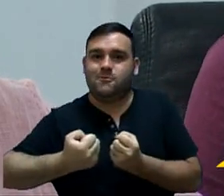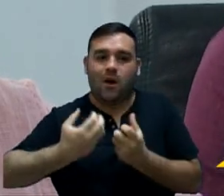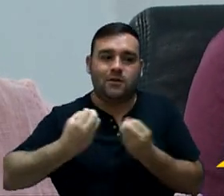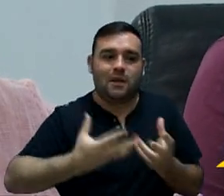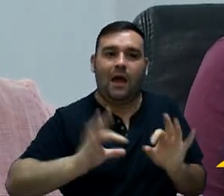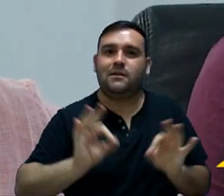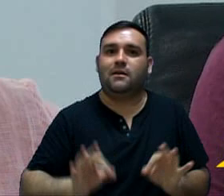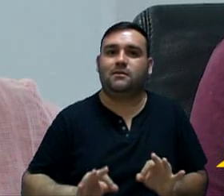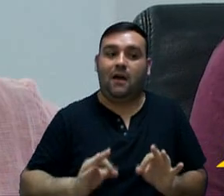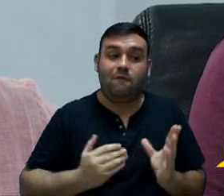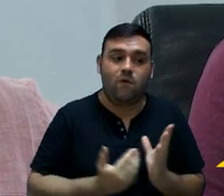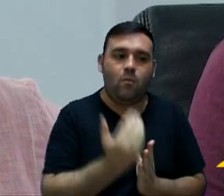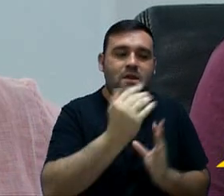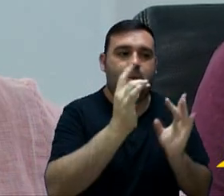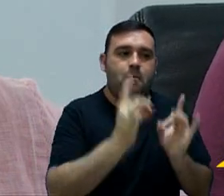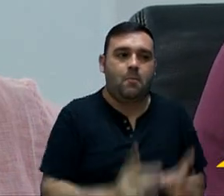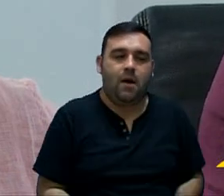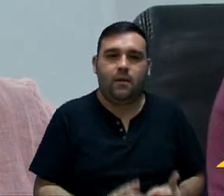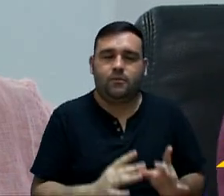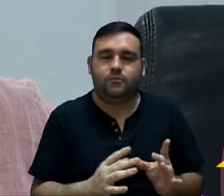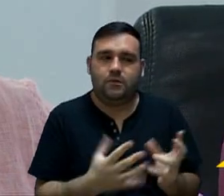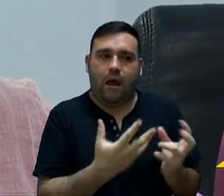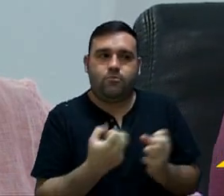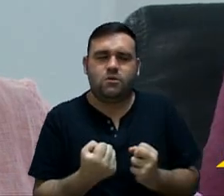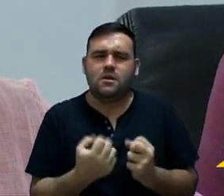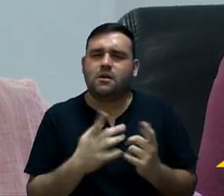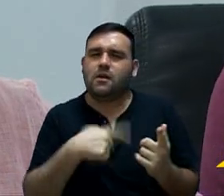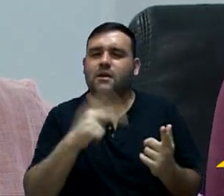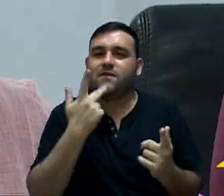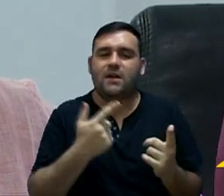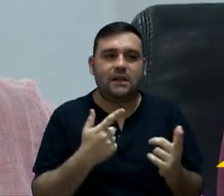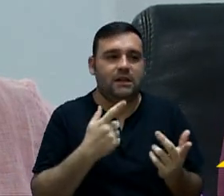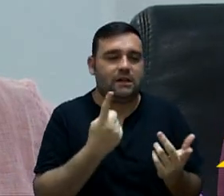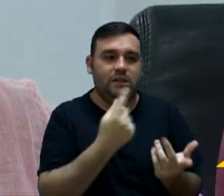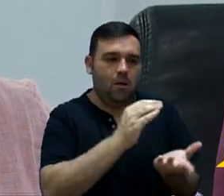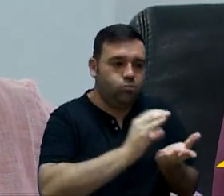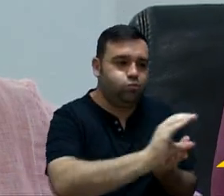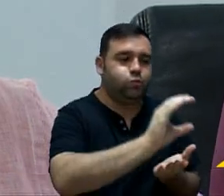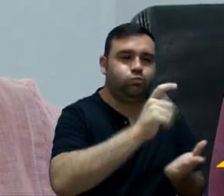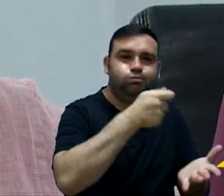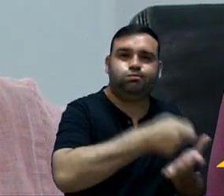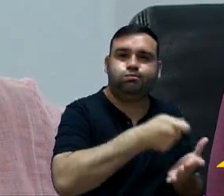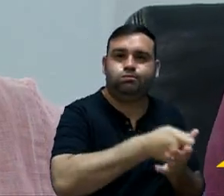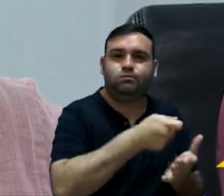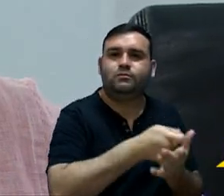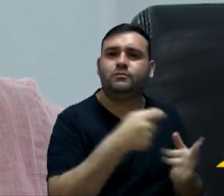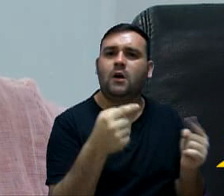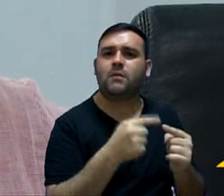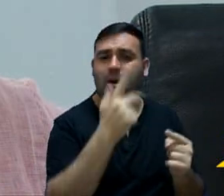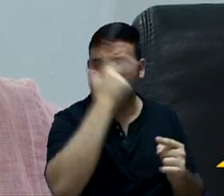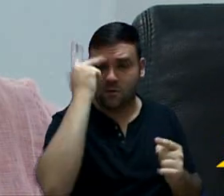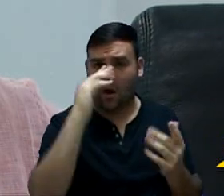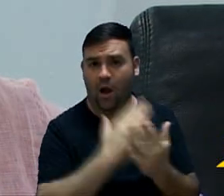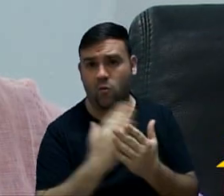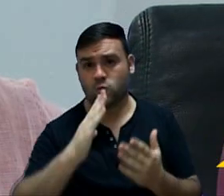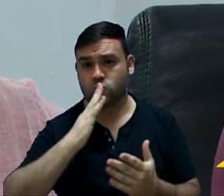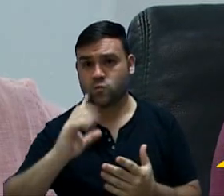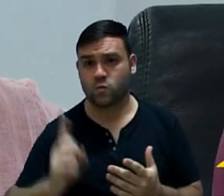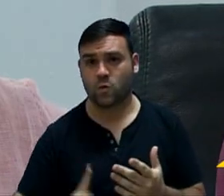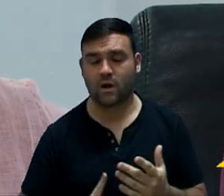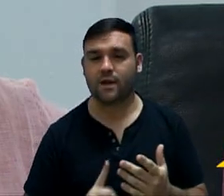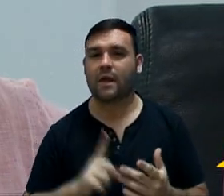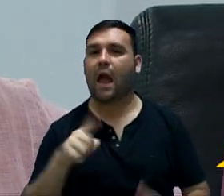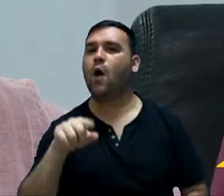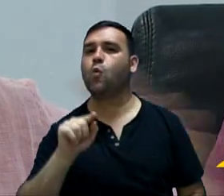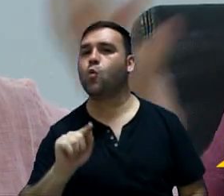para começar a execução disso. E, quando a fala de emenda impositiva, para quem não conhece essa